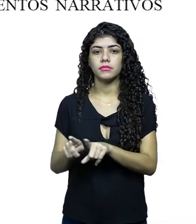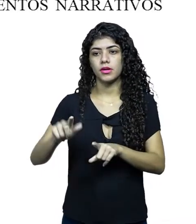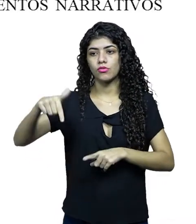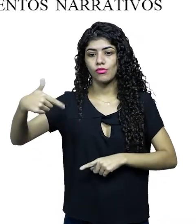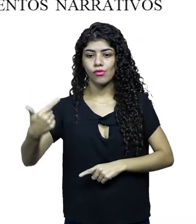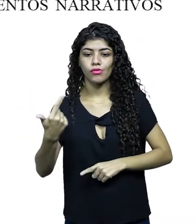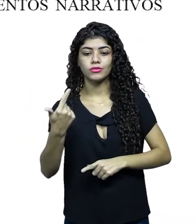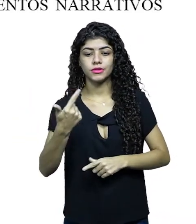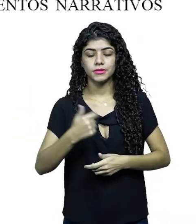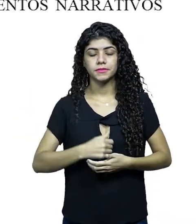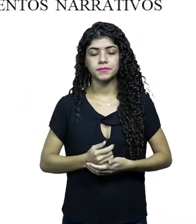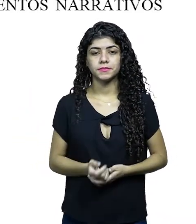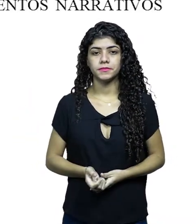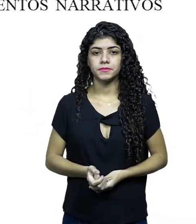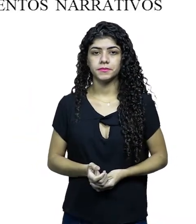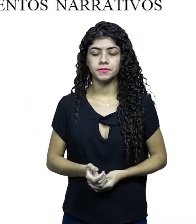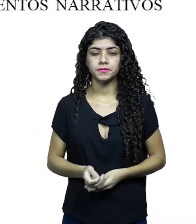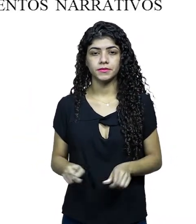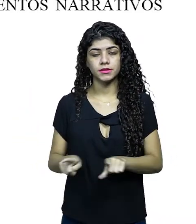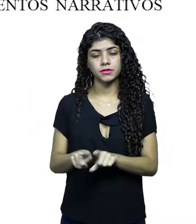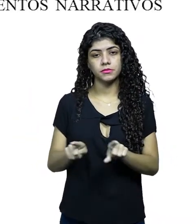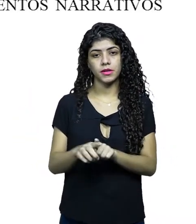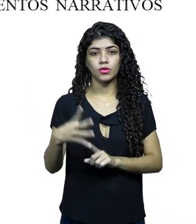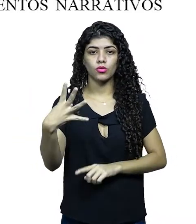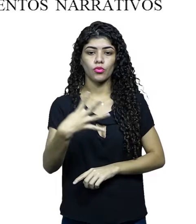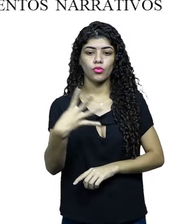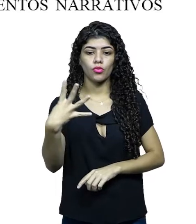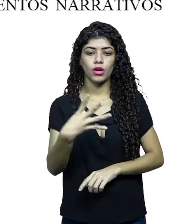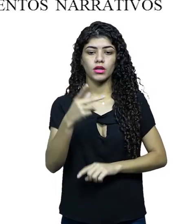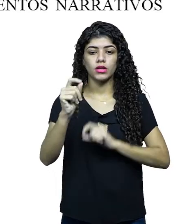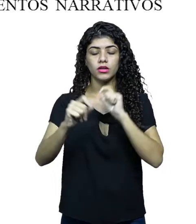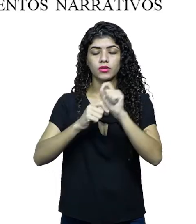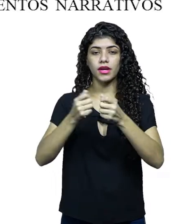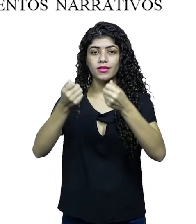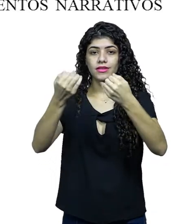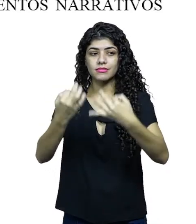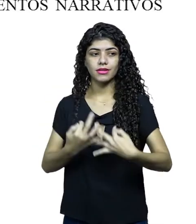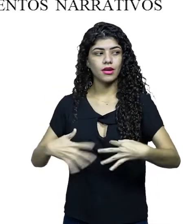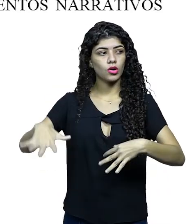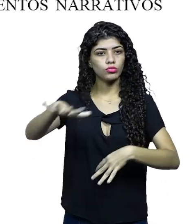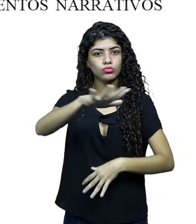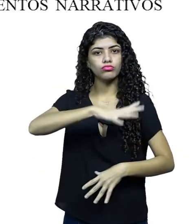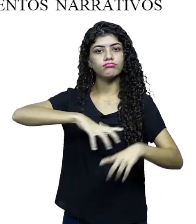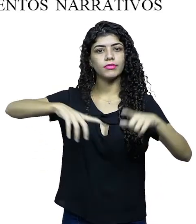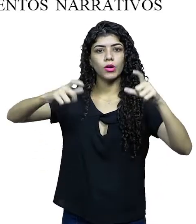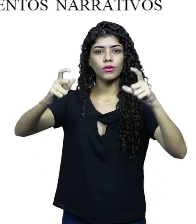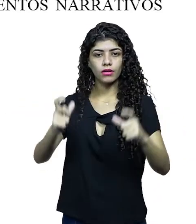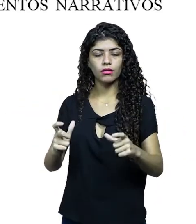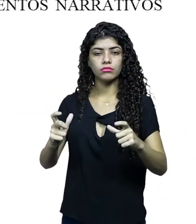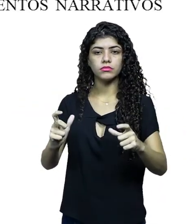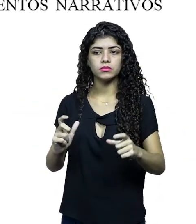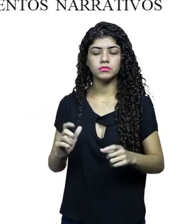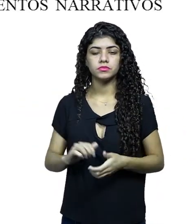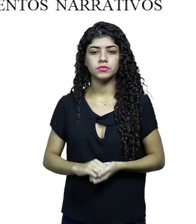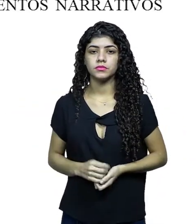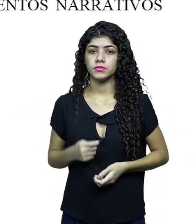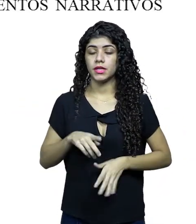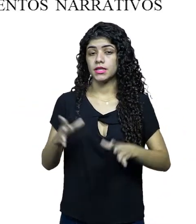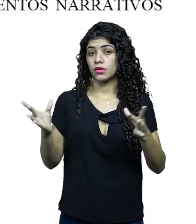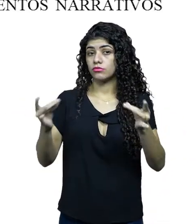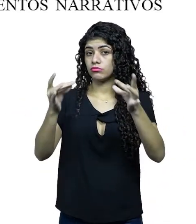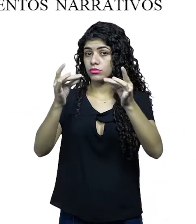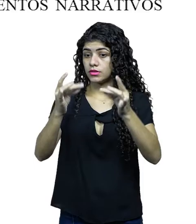incluir referências a outras obras também nesse item. Item quatro é o item que vai falar de cenários e locações.